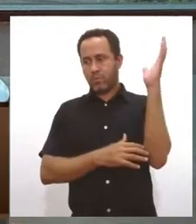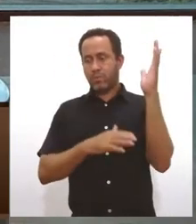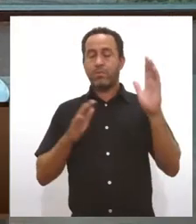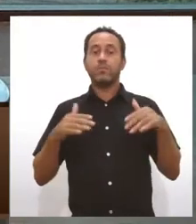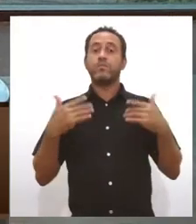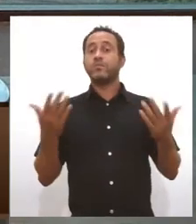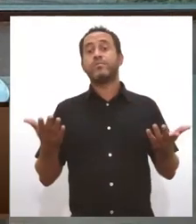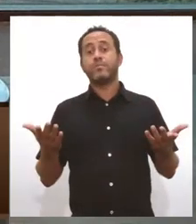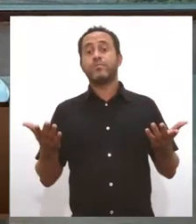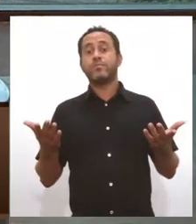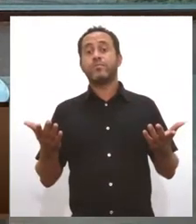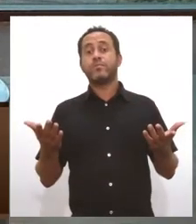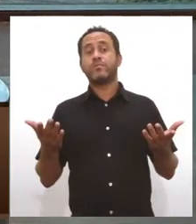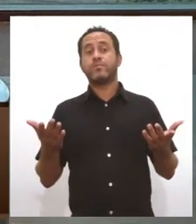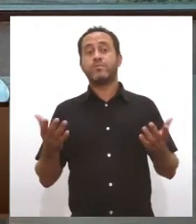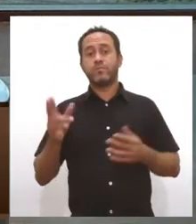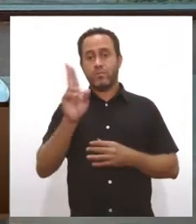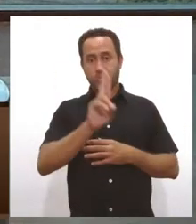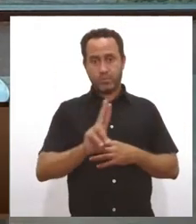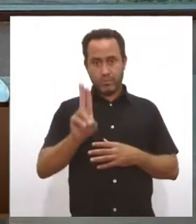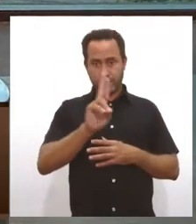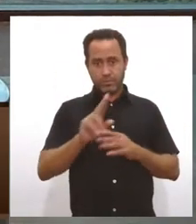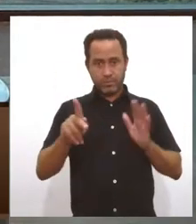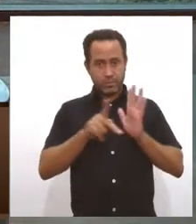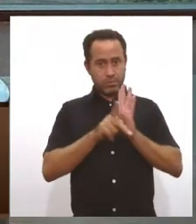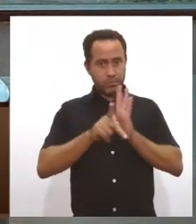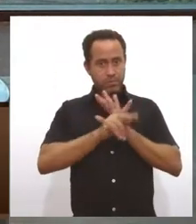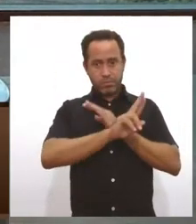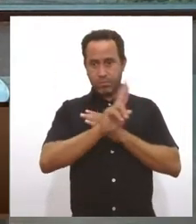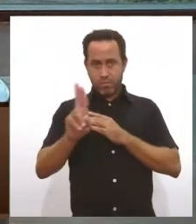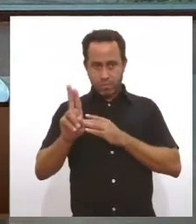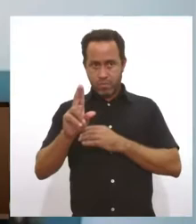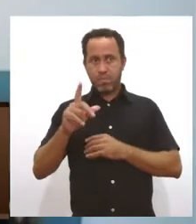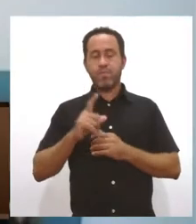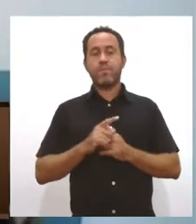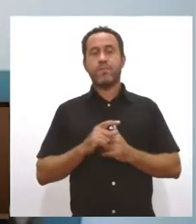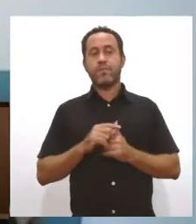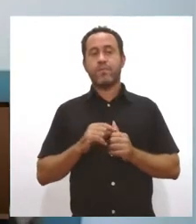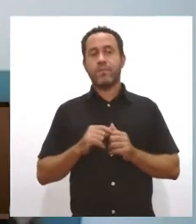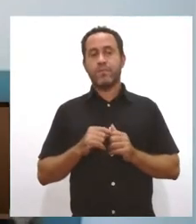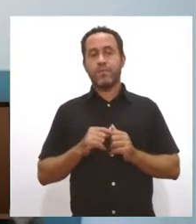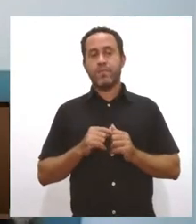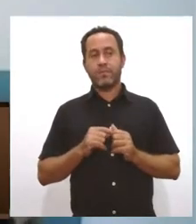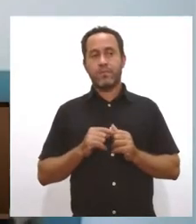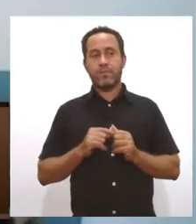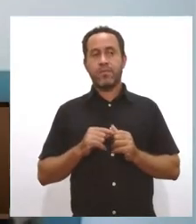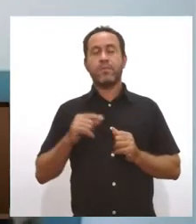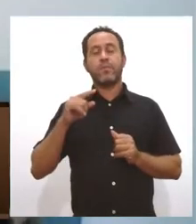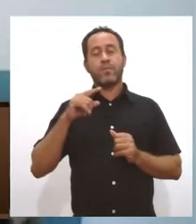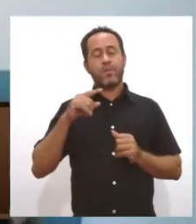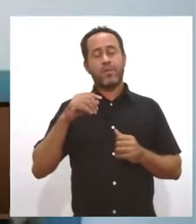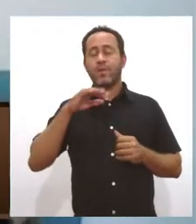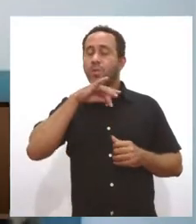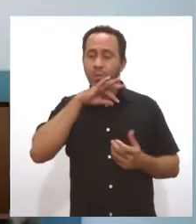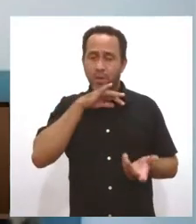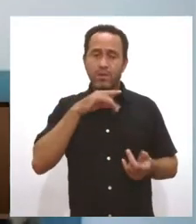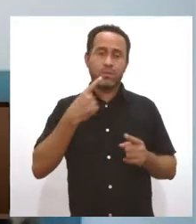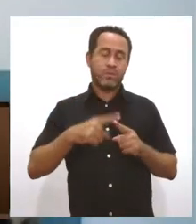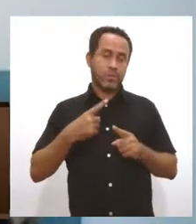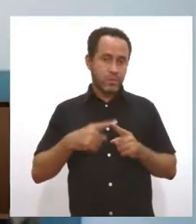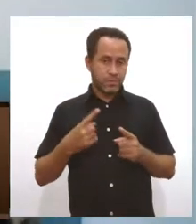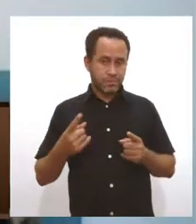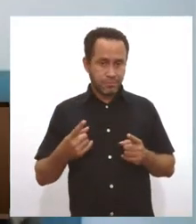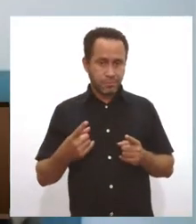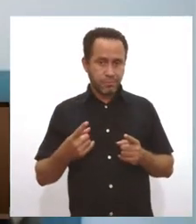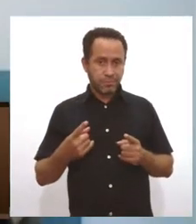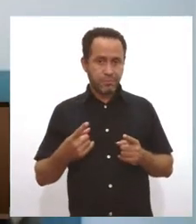flexibilização, como o próprio nome já colou, ela é muito grave. A medida em que nós já estamos